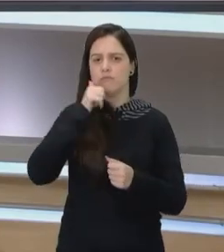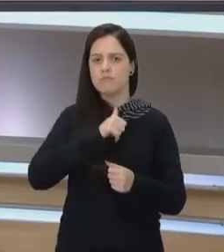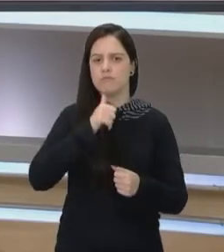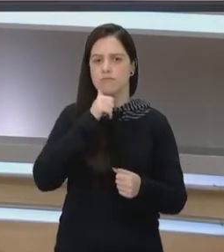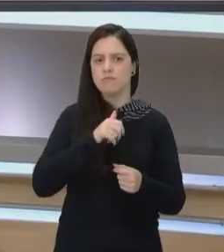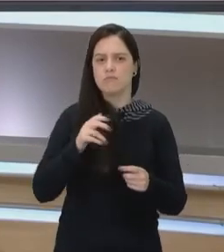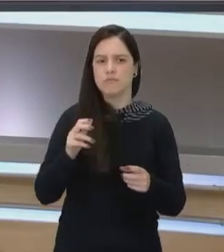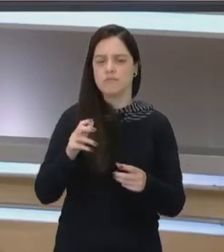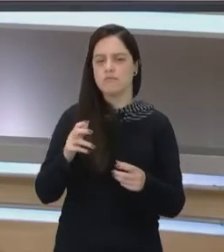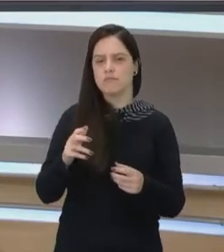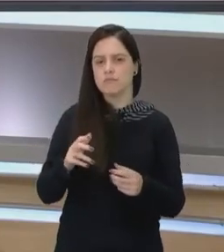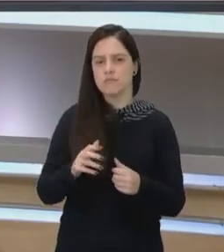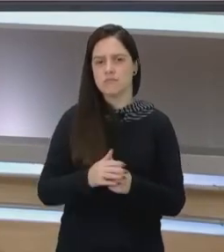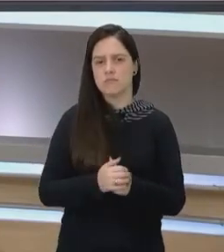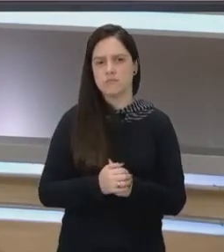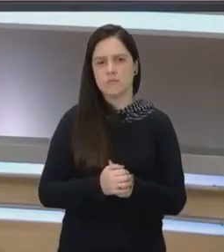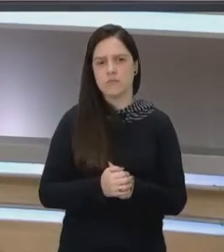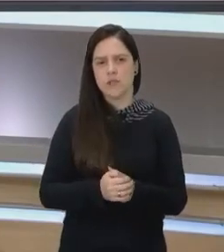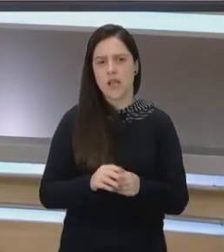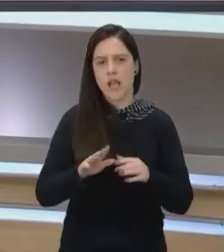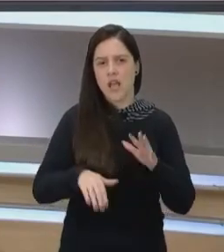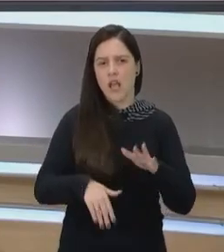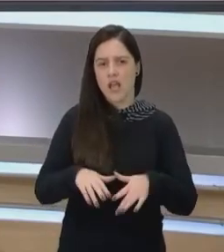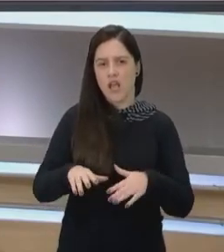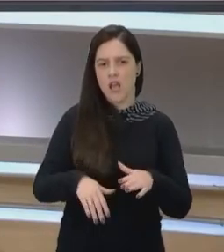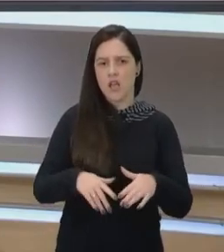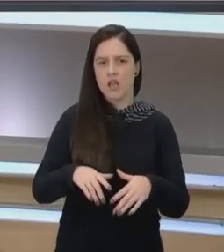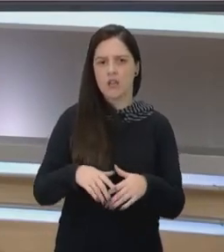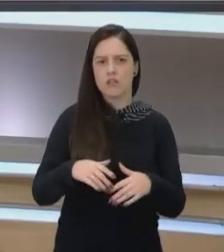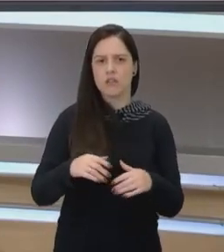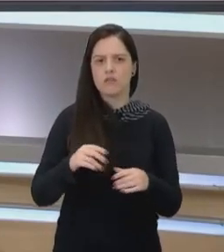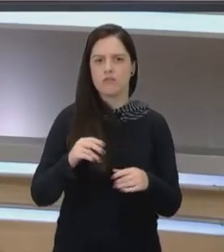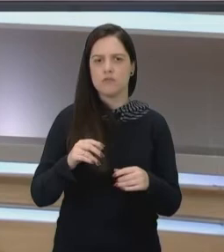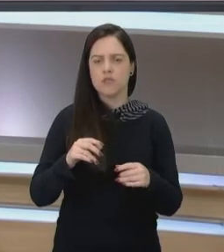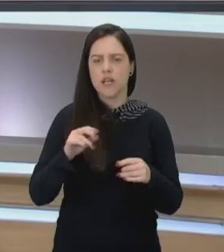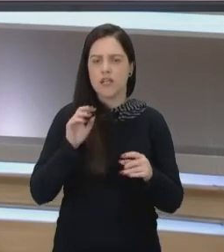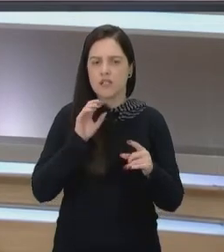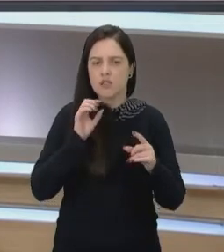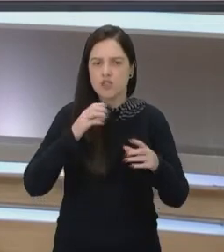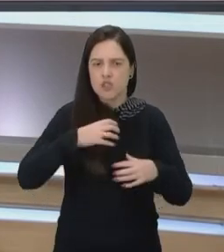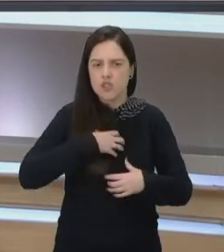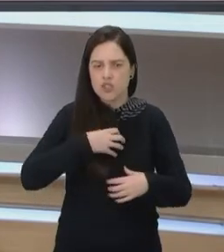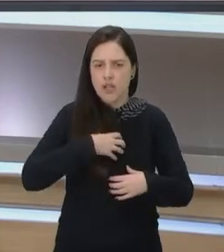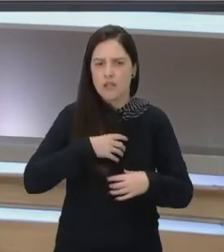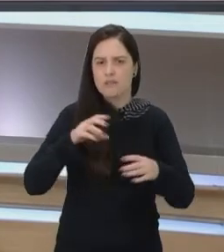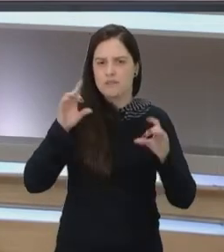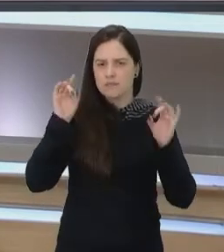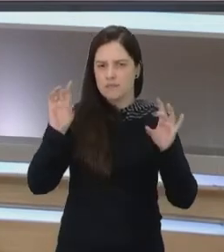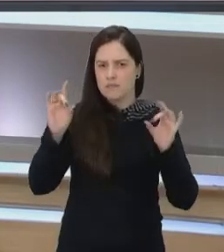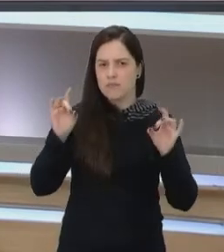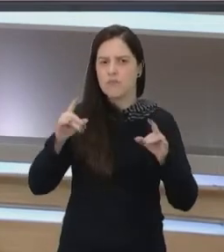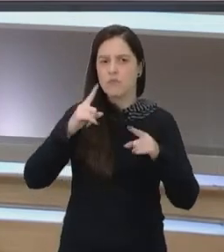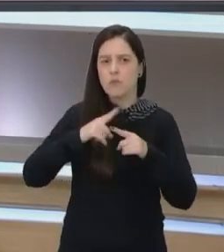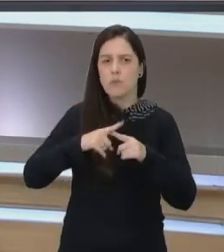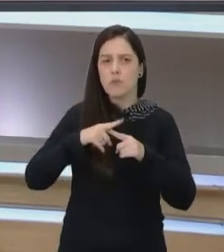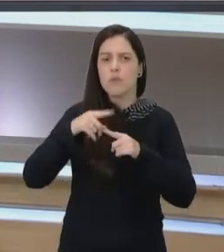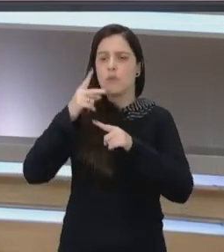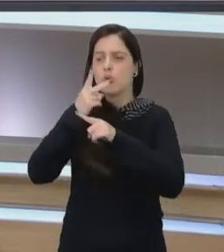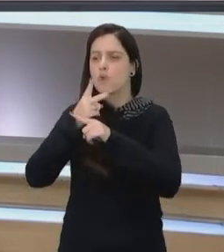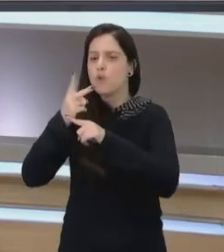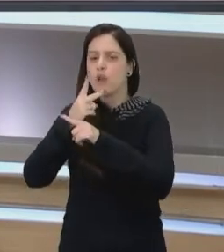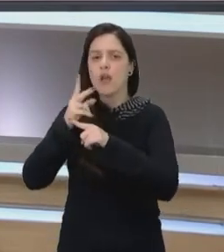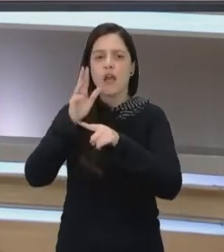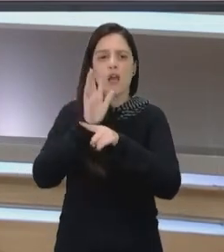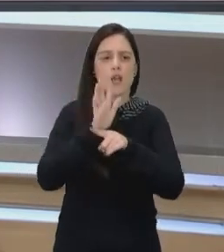acabam desistindo de realizar a denúncia em instituições especializadas, porque procuram ajuda,